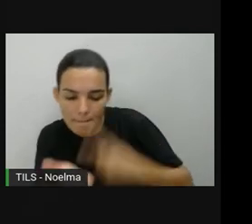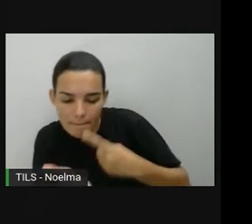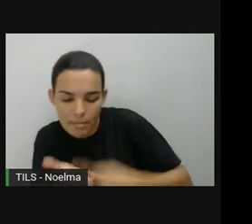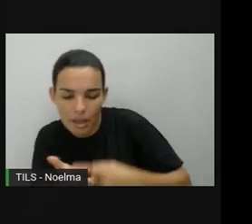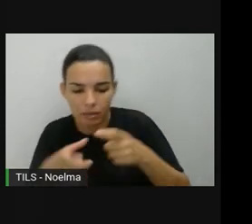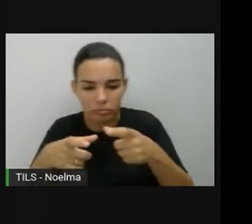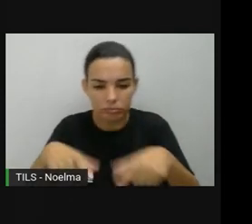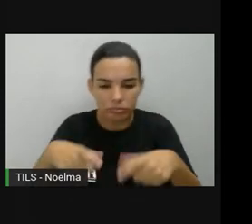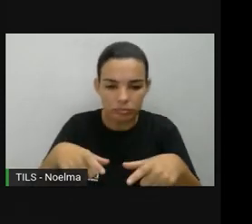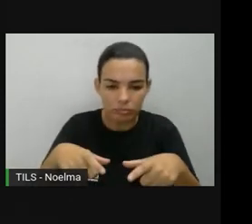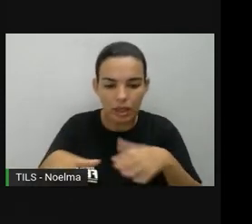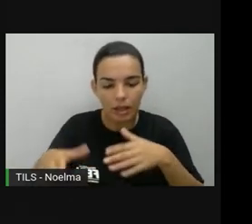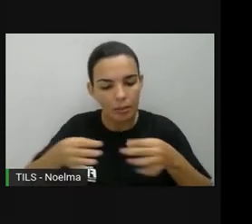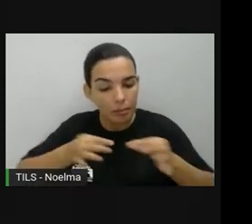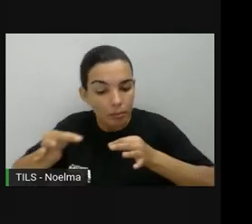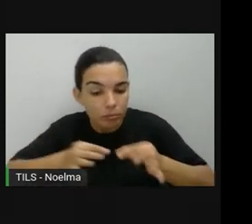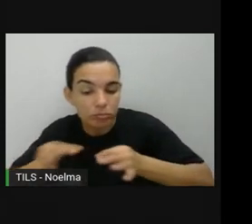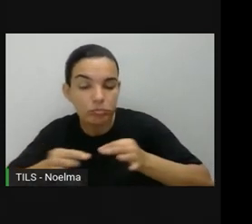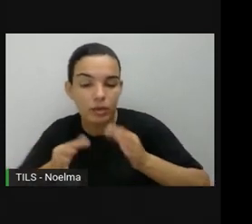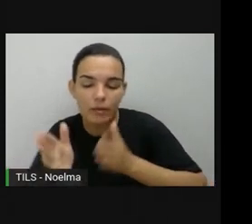programar as nossas viagens.